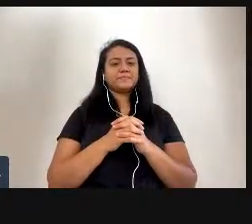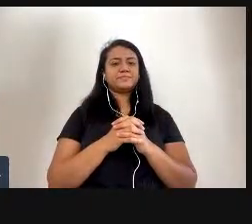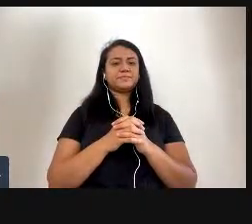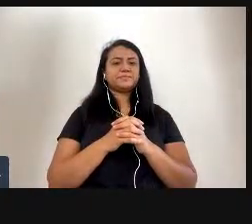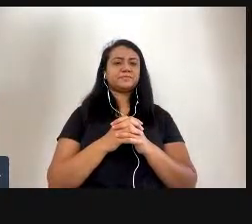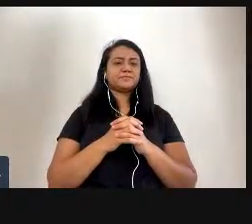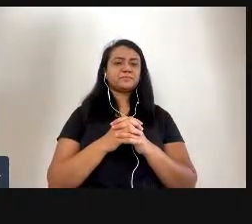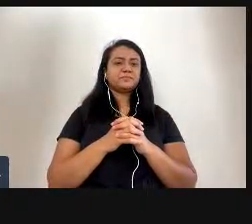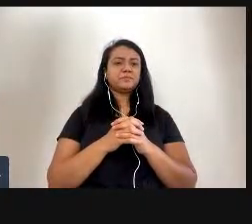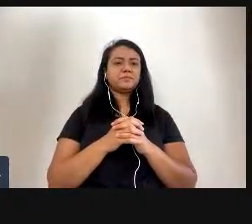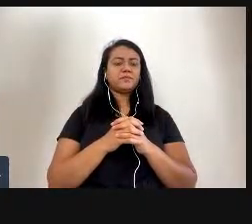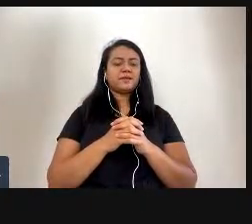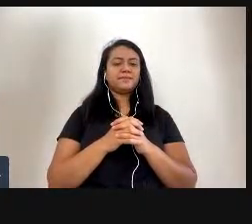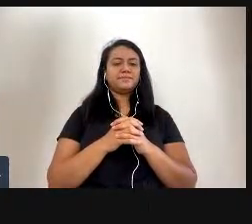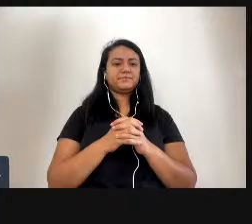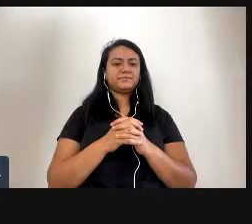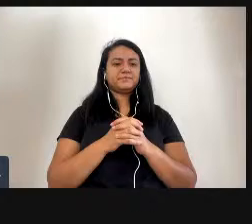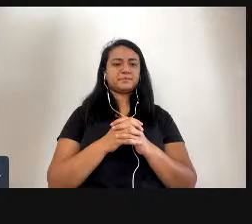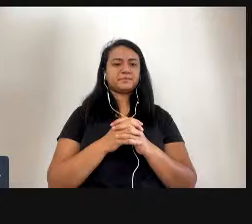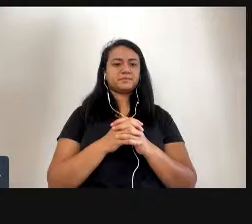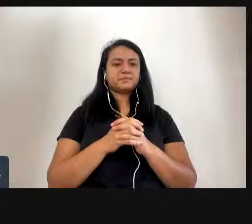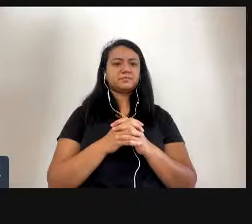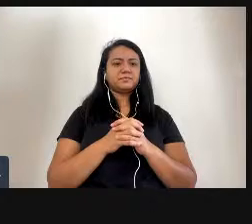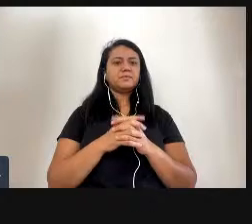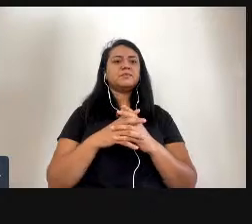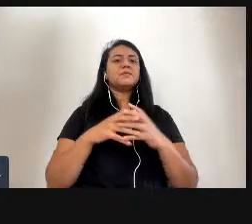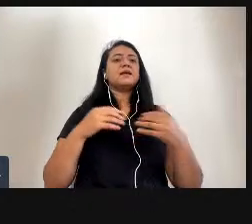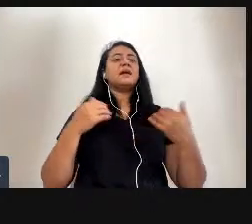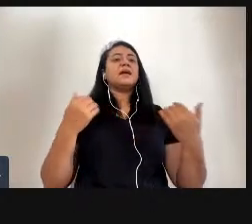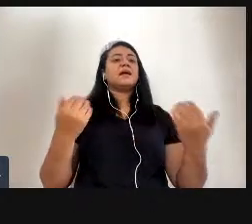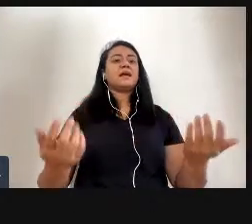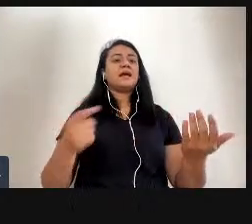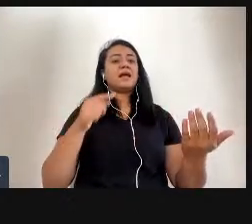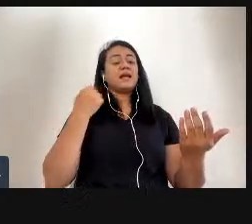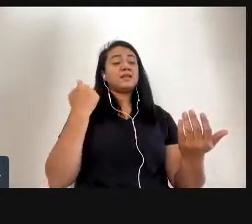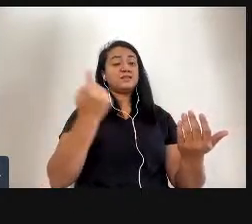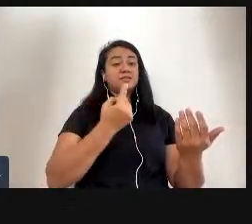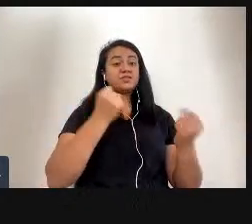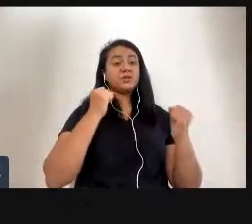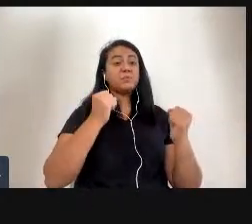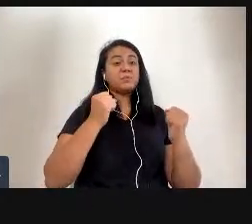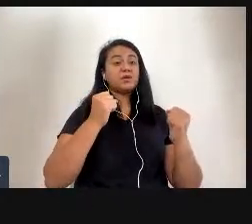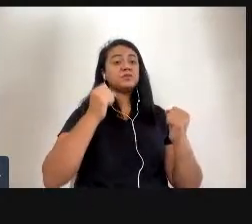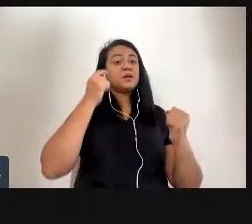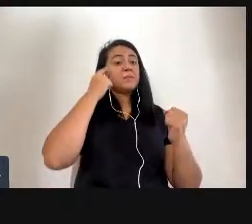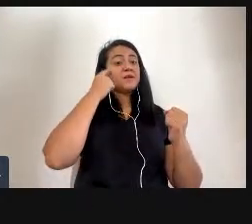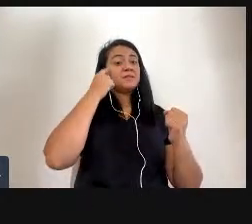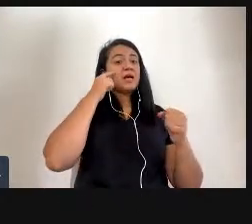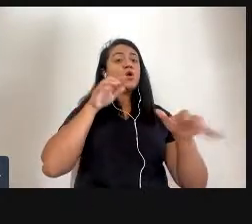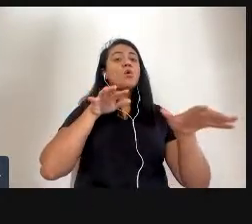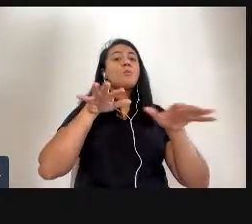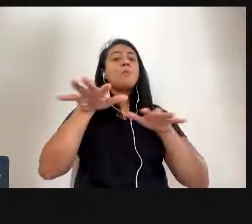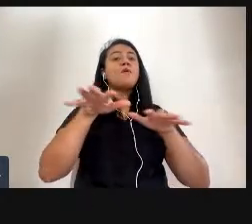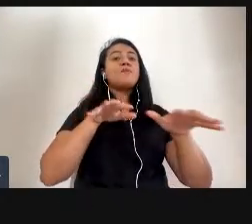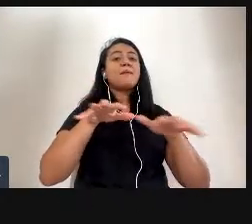E aí, a gente pode pensar no ativismo como uma forma de protesto, uma ocupação